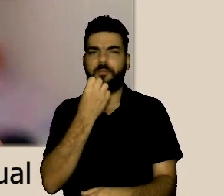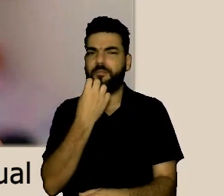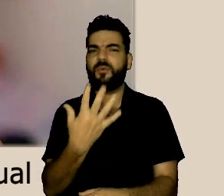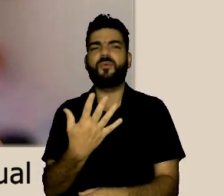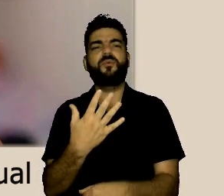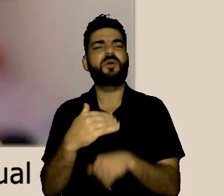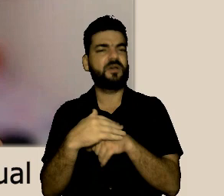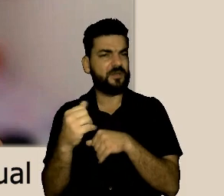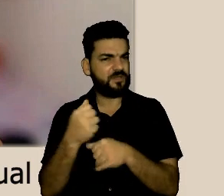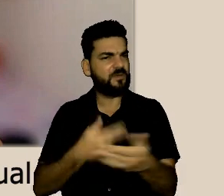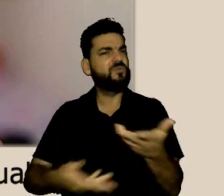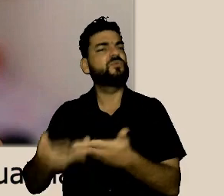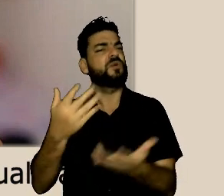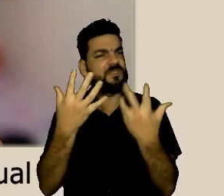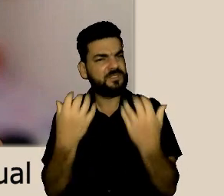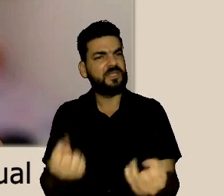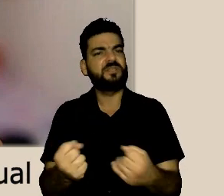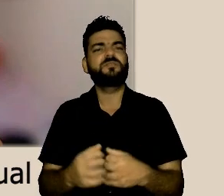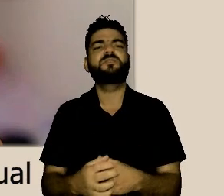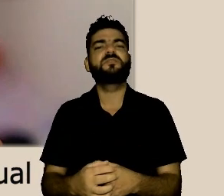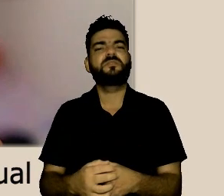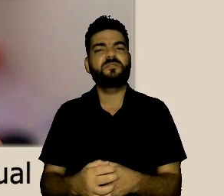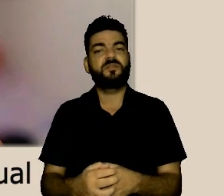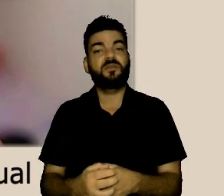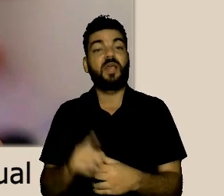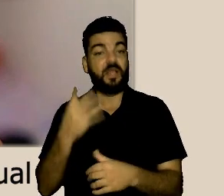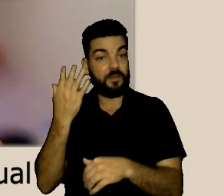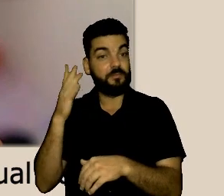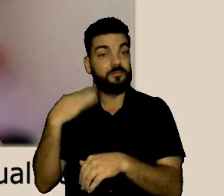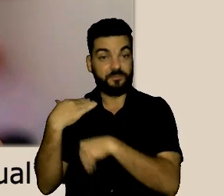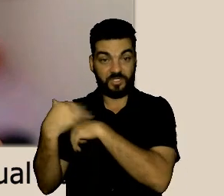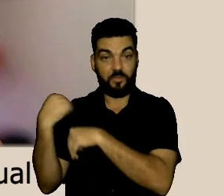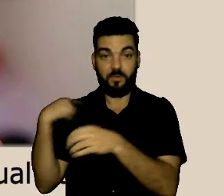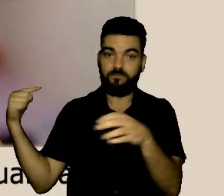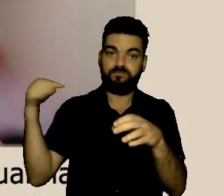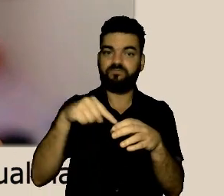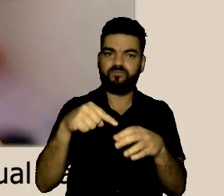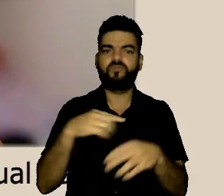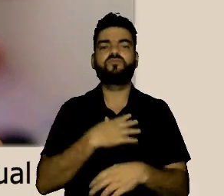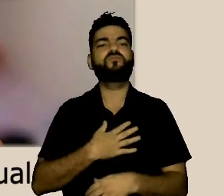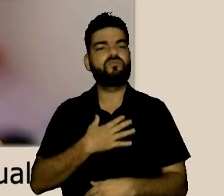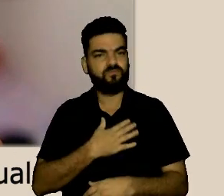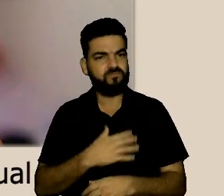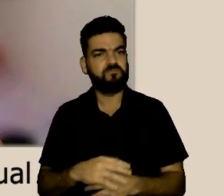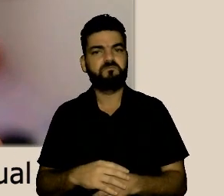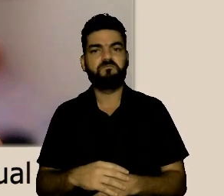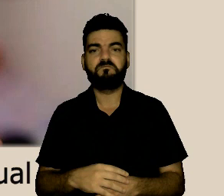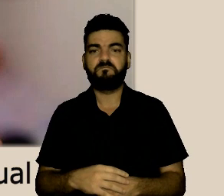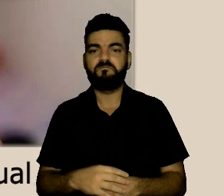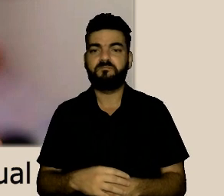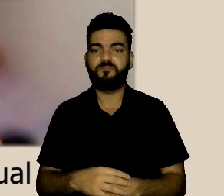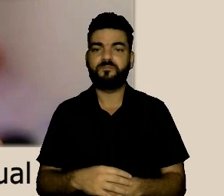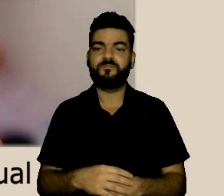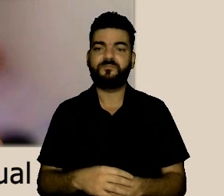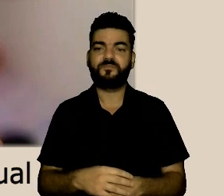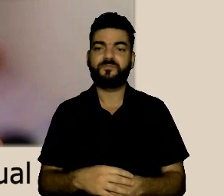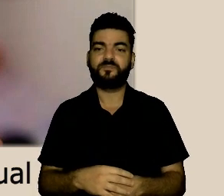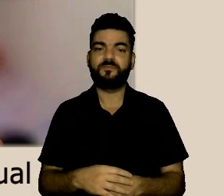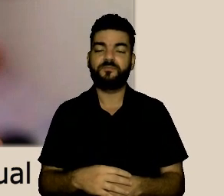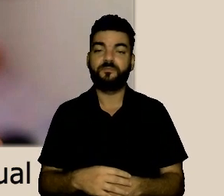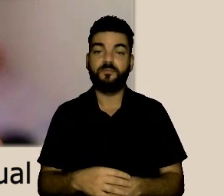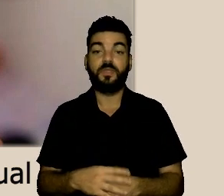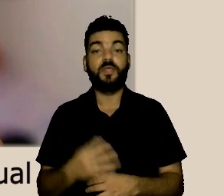a Rosane digamos ela sempre conta comigo então ela foi uma pessoa que assim olha para você montar essa comissão você contribui na hora eu me